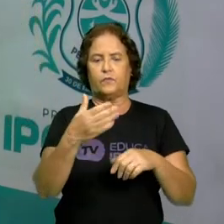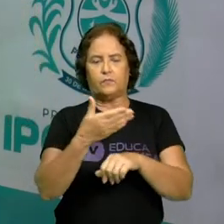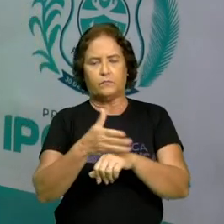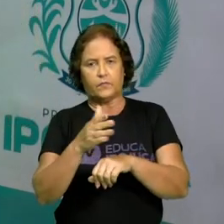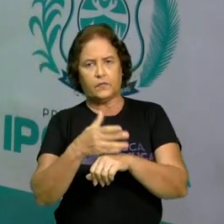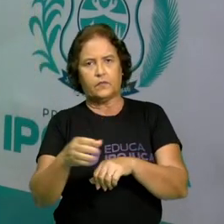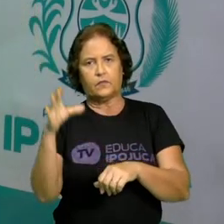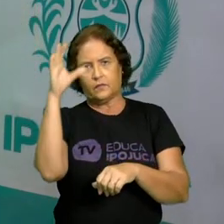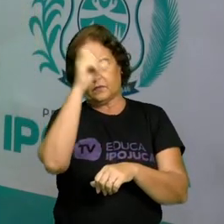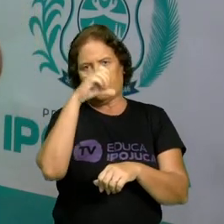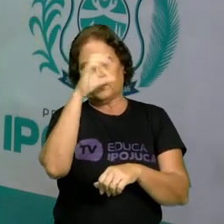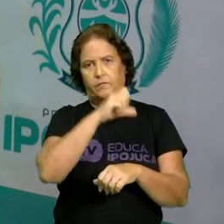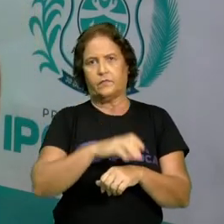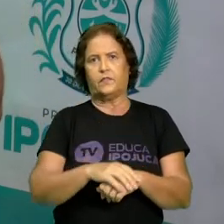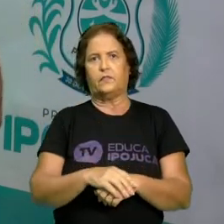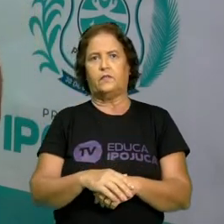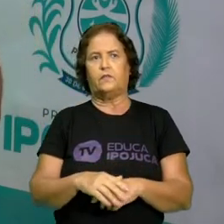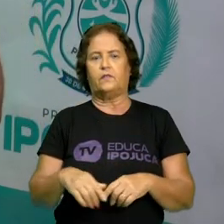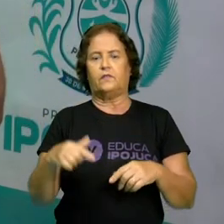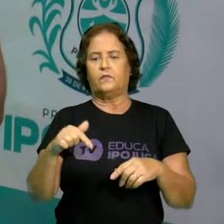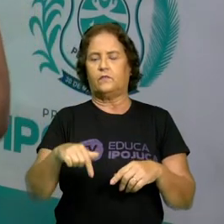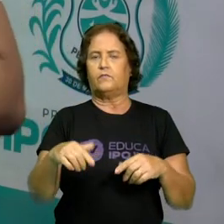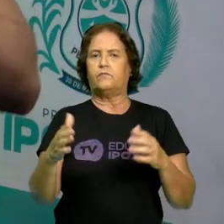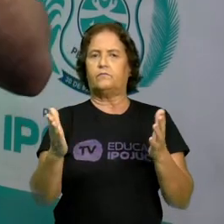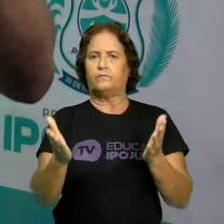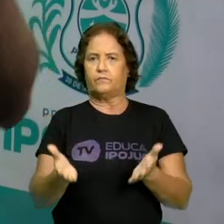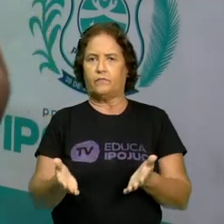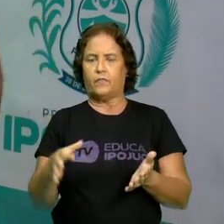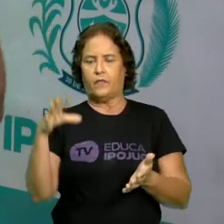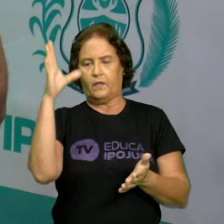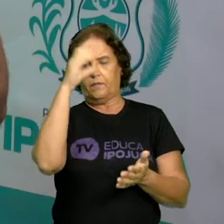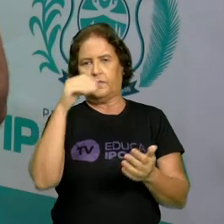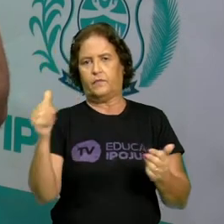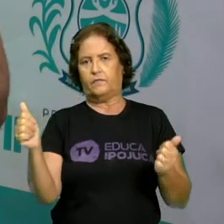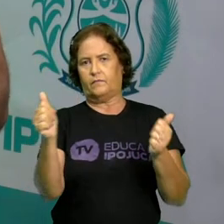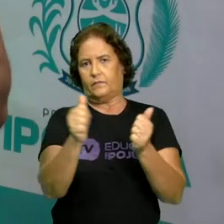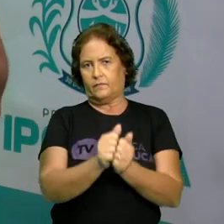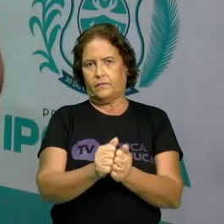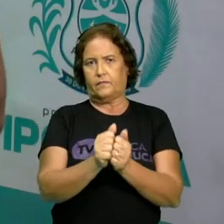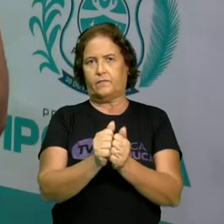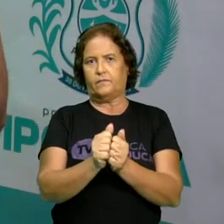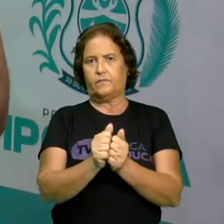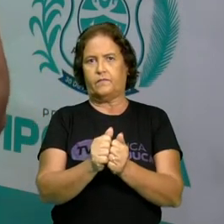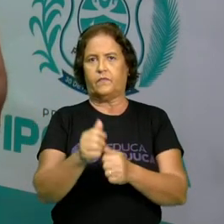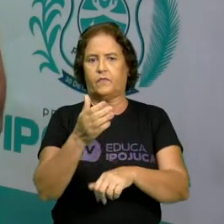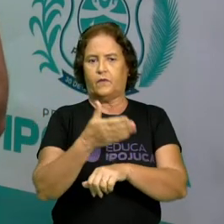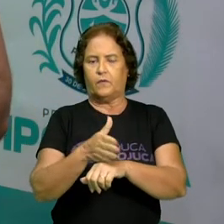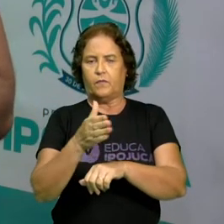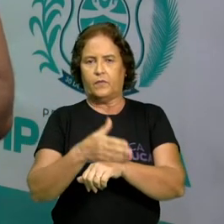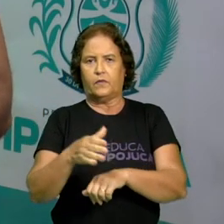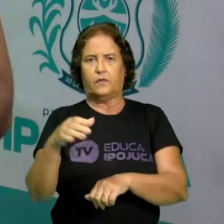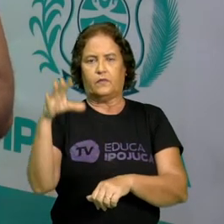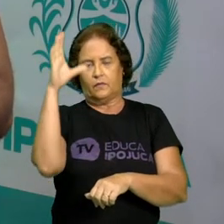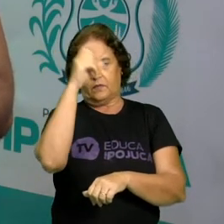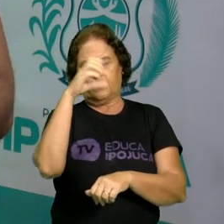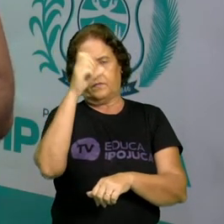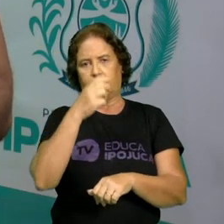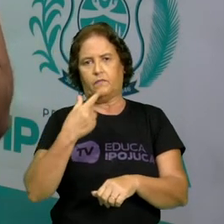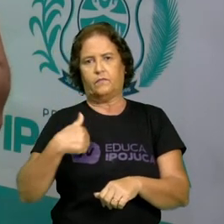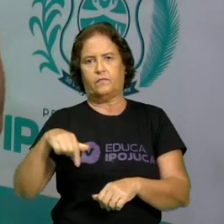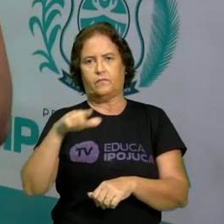aprenda. Estamos aqui para aprender junto. Pratique e aprenda conosco.